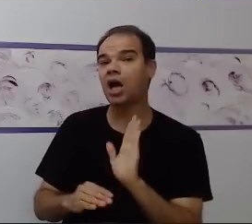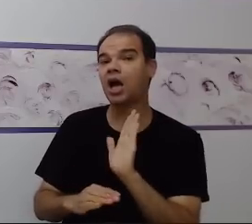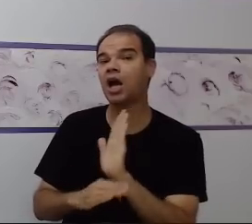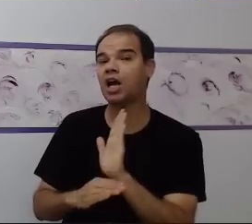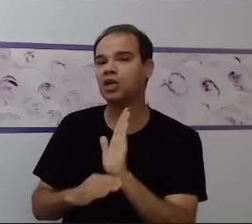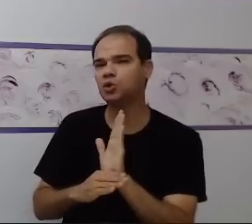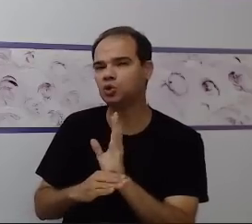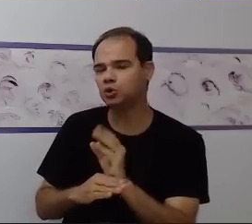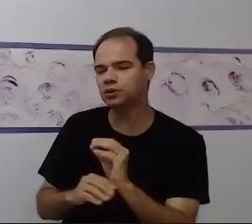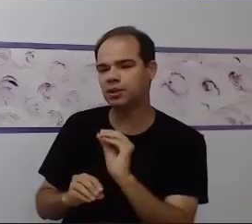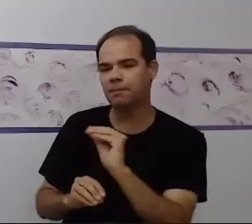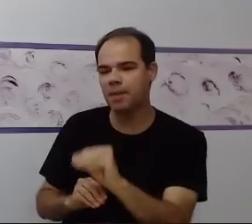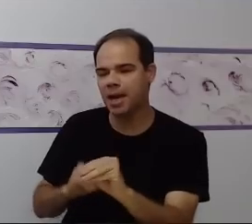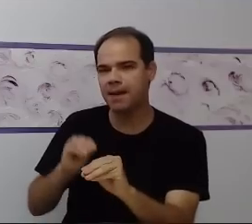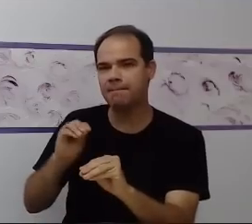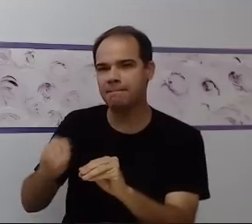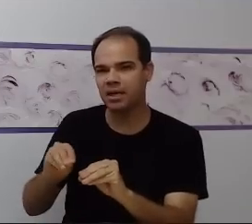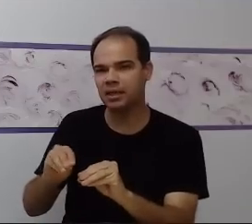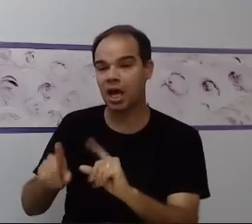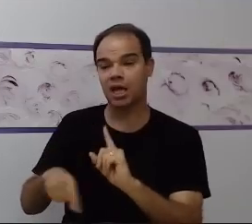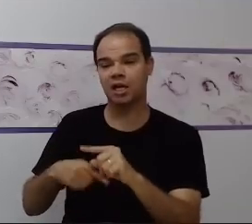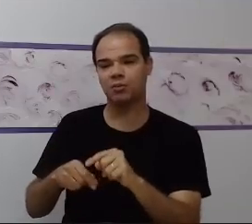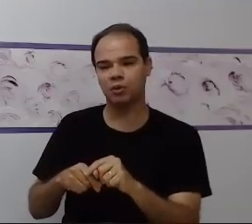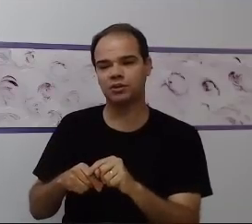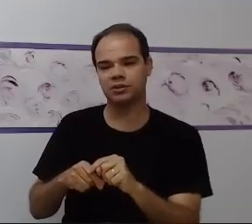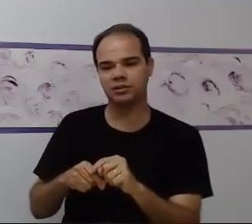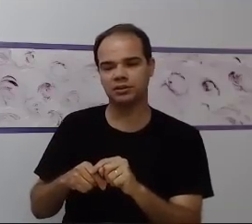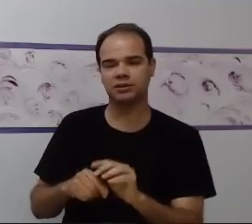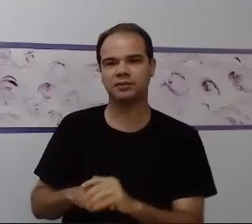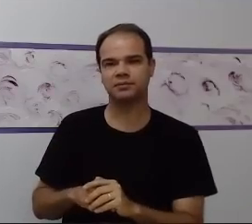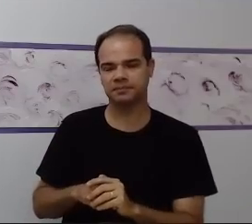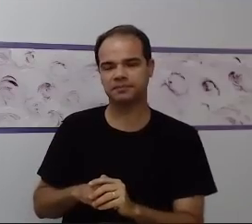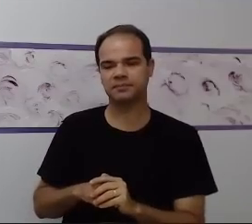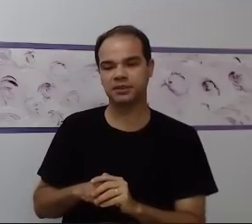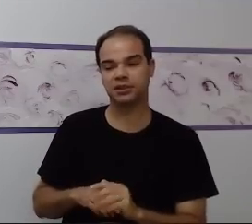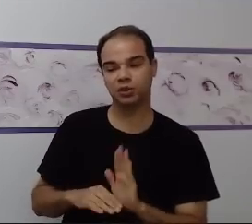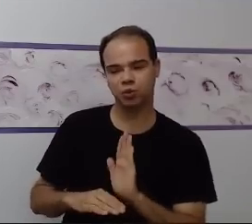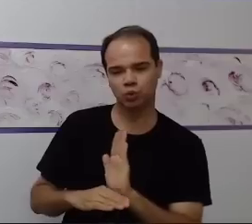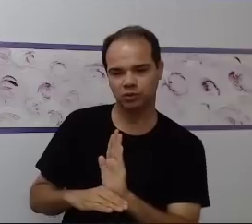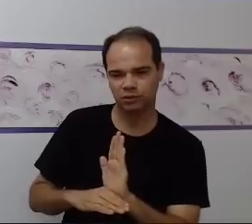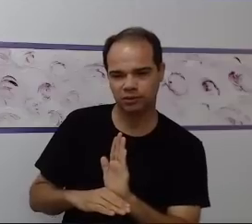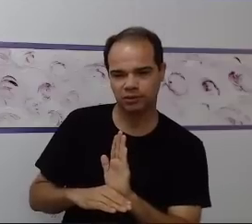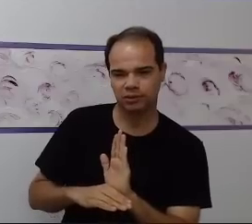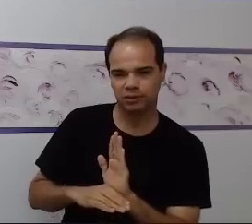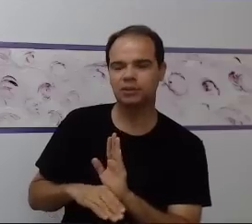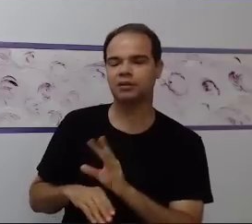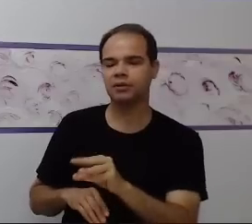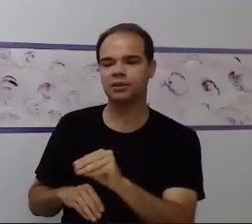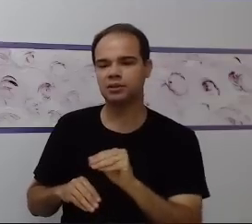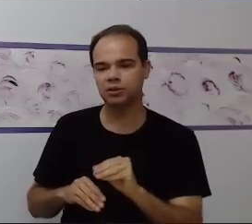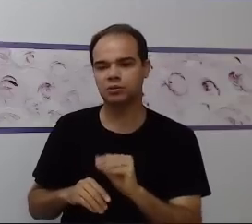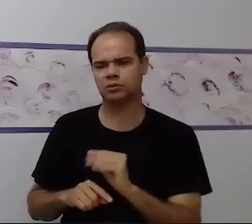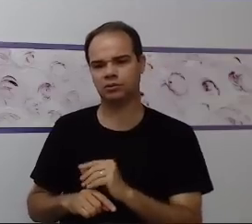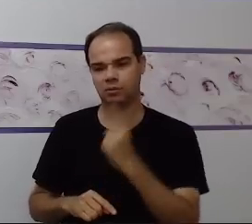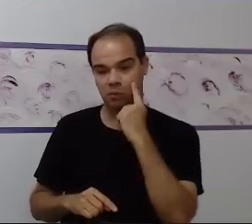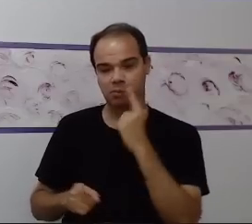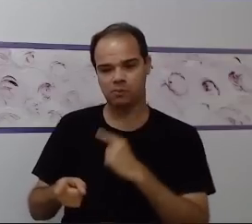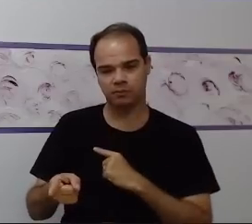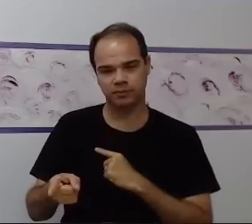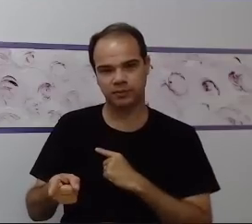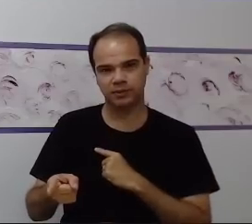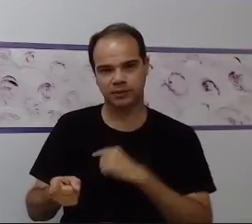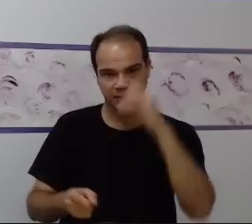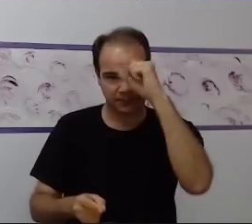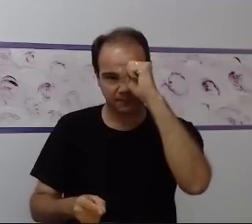do processo e depois você vai retirando essas pistas e auxílios no decorrer do processo. ele